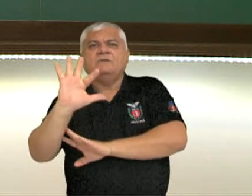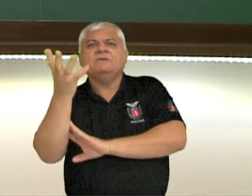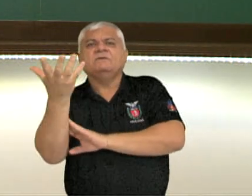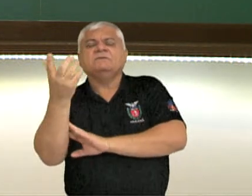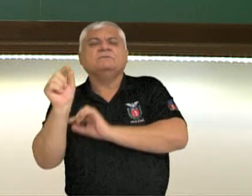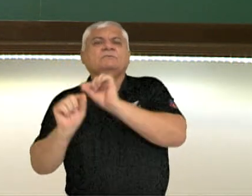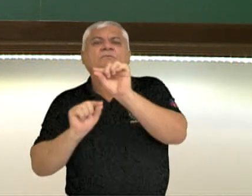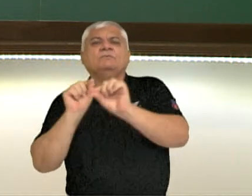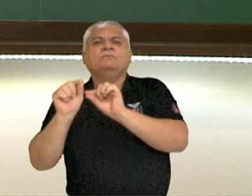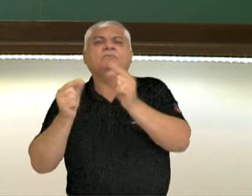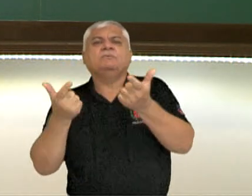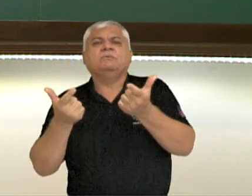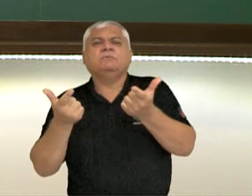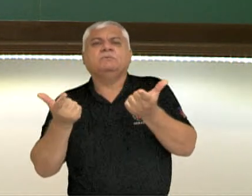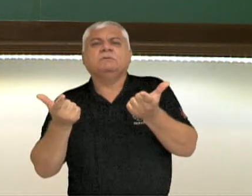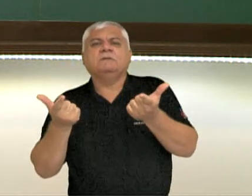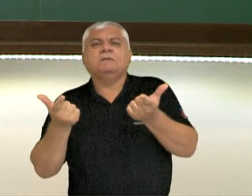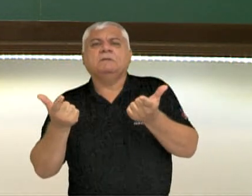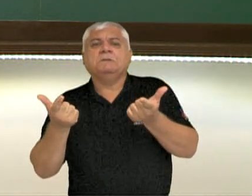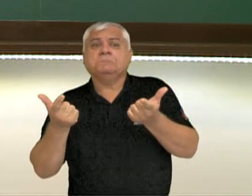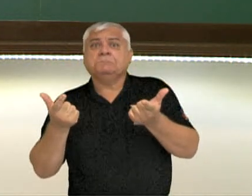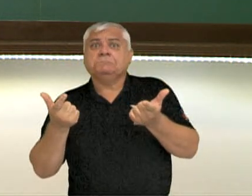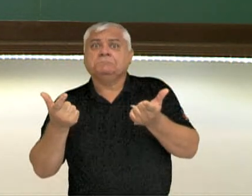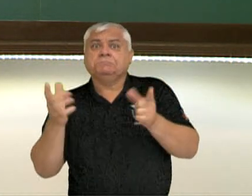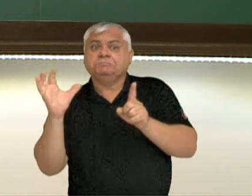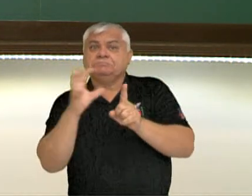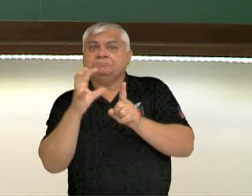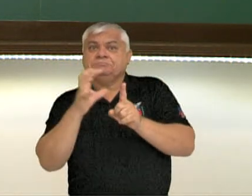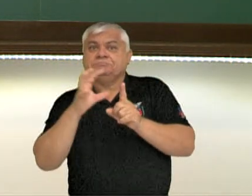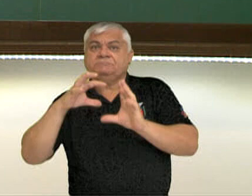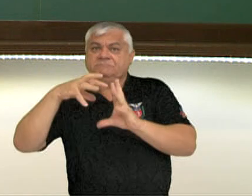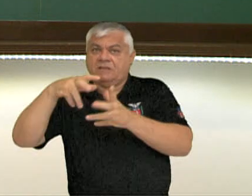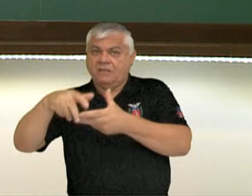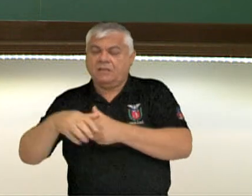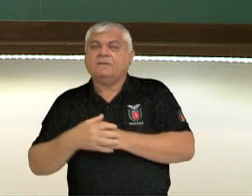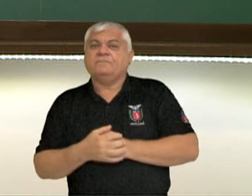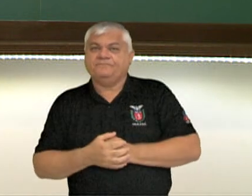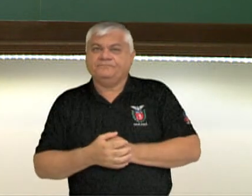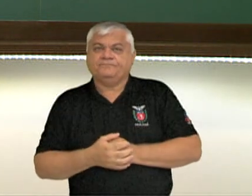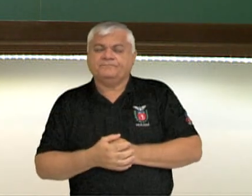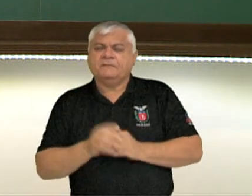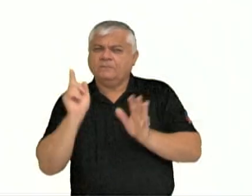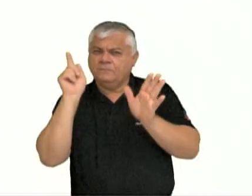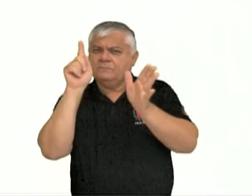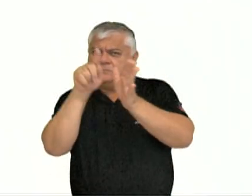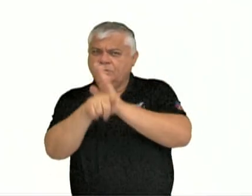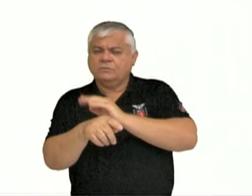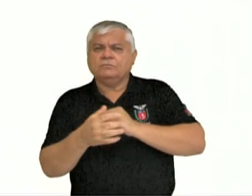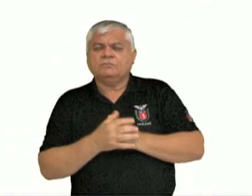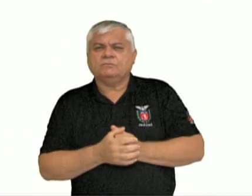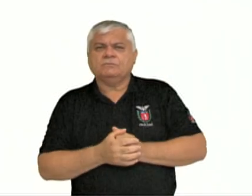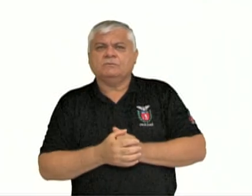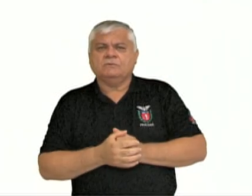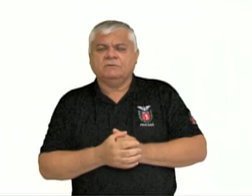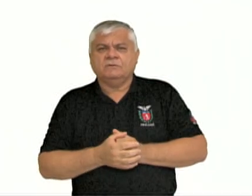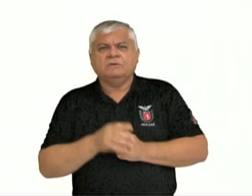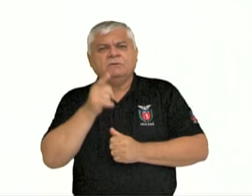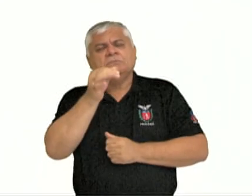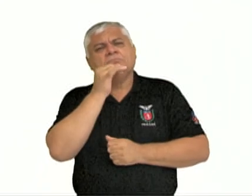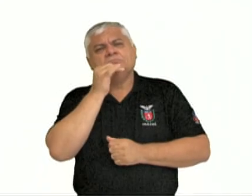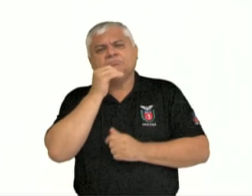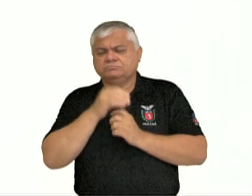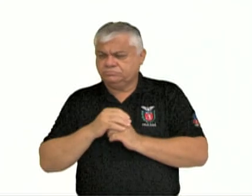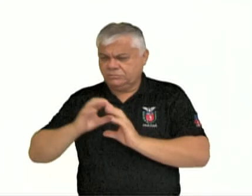resultados isso proporciona para o nosso planeta. Nesse sentido então perguntamos, o que você sabe sobre